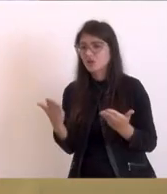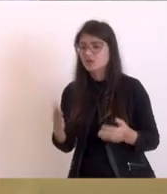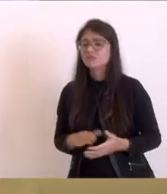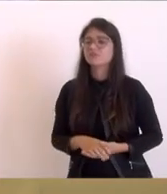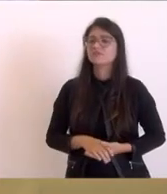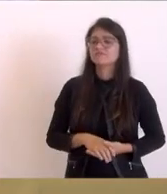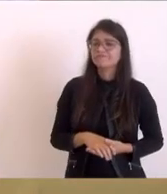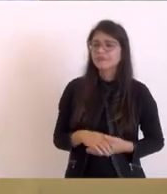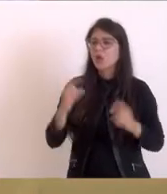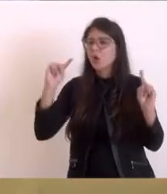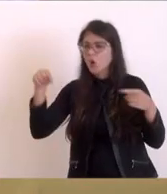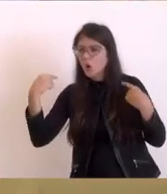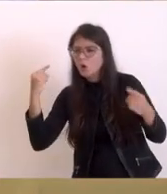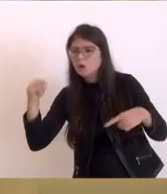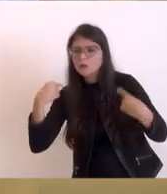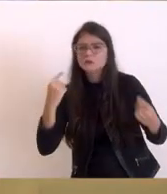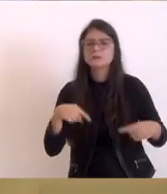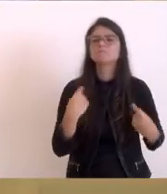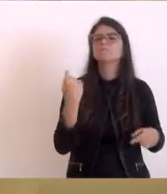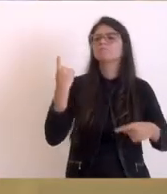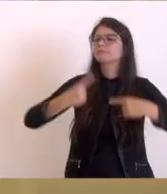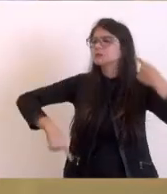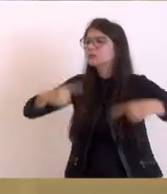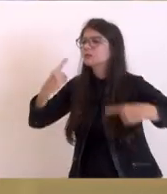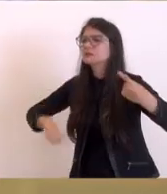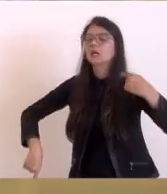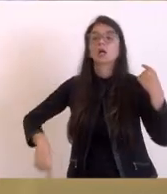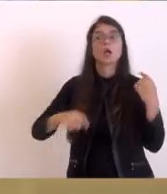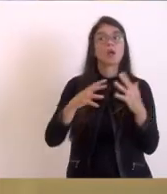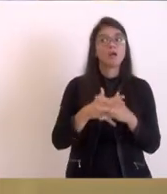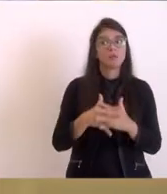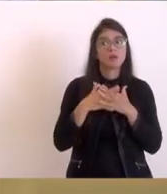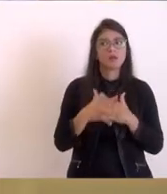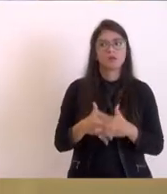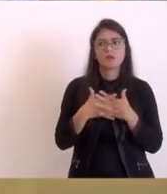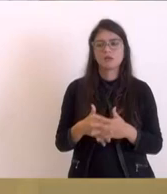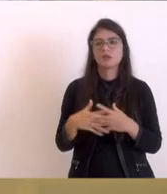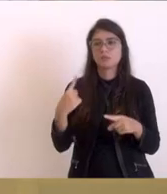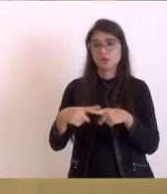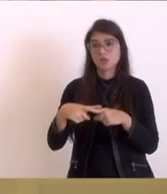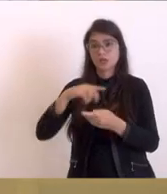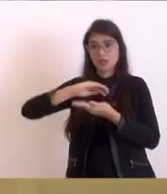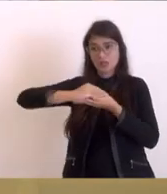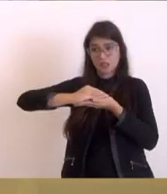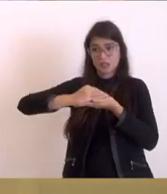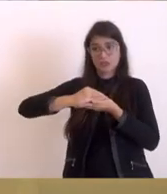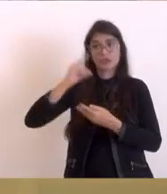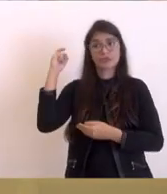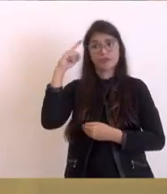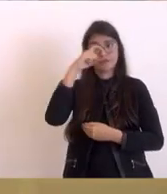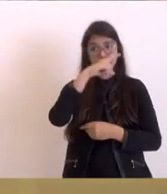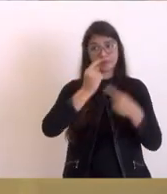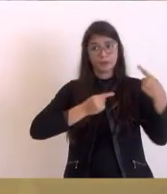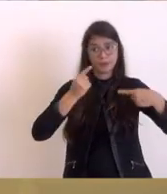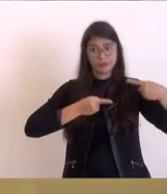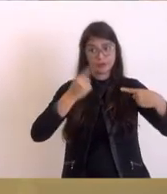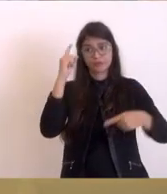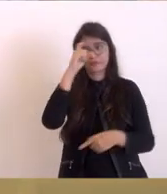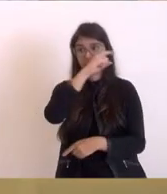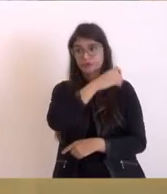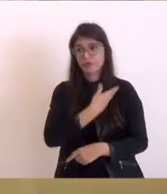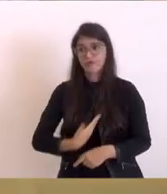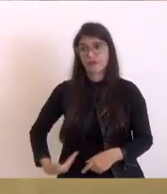ferrenha, uma política complicada, que Rida Zostra é um município pequeno, mas é um município complicado politicamente para se